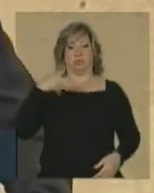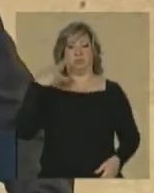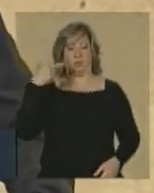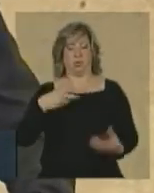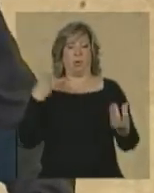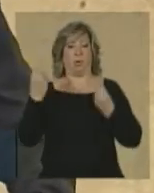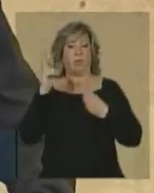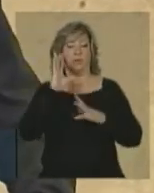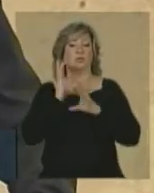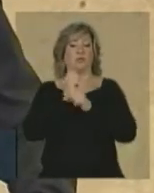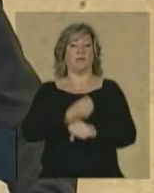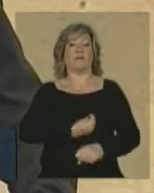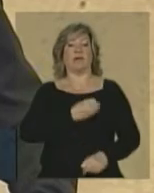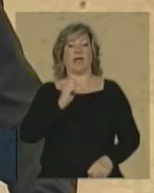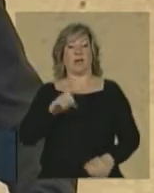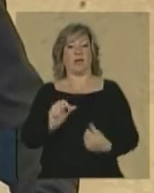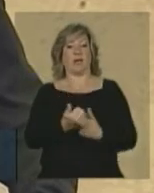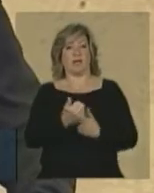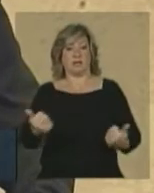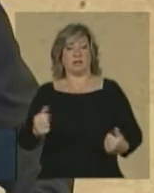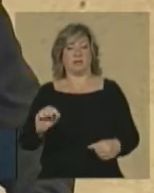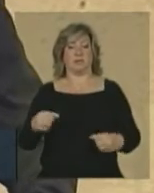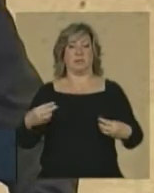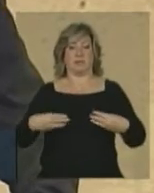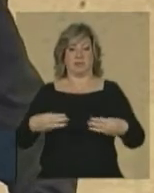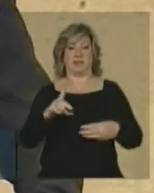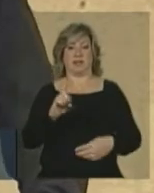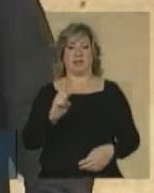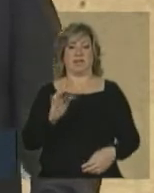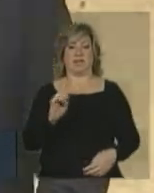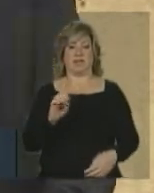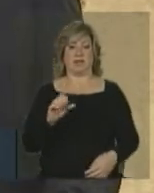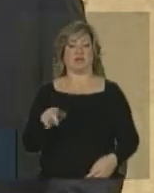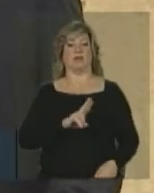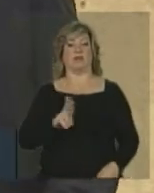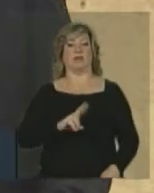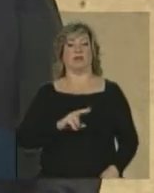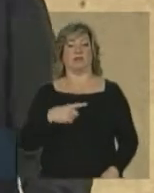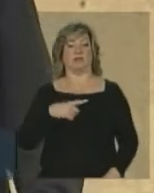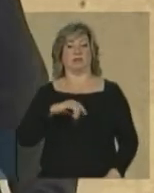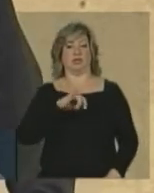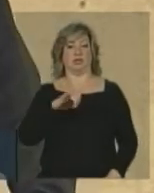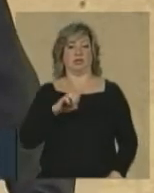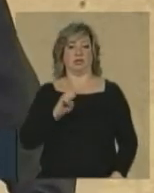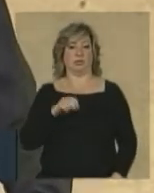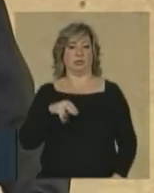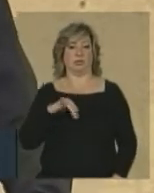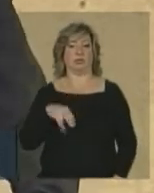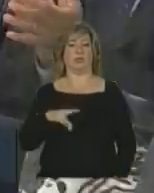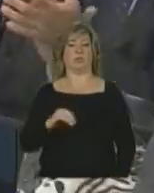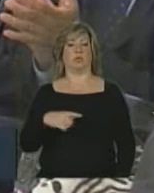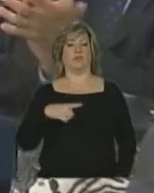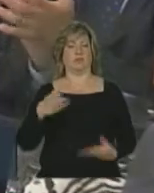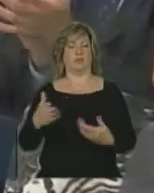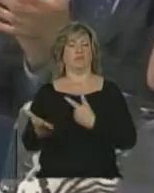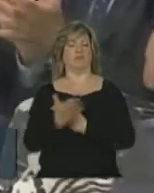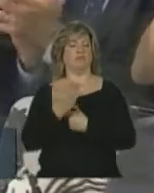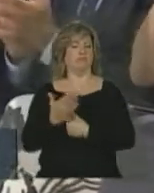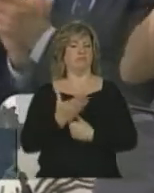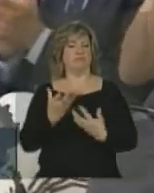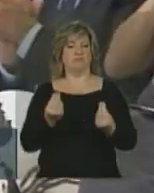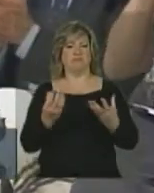com a sua história de vida, que é assessor do Ministério da Defesa, o Genuíno Neto, companheiro de todas as horas e peça